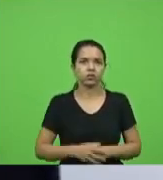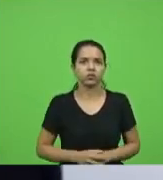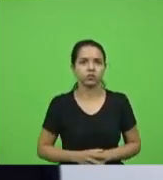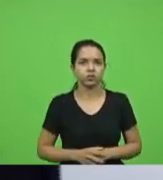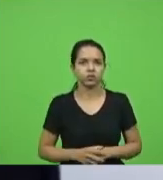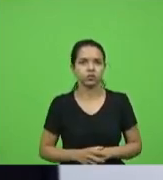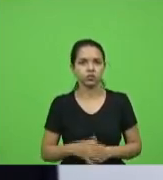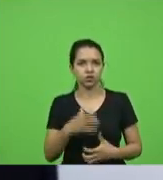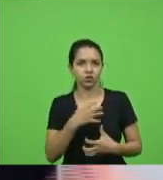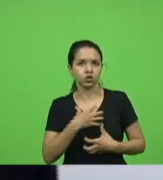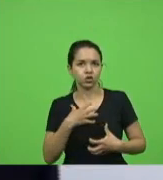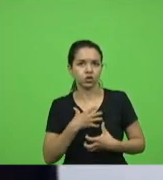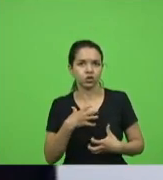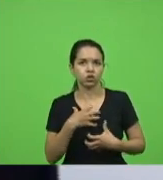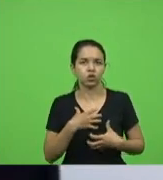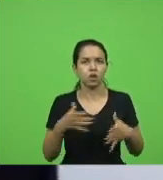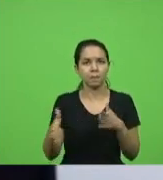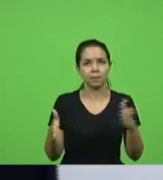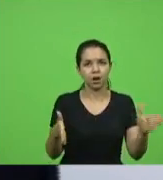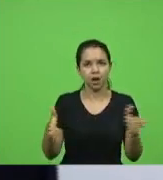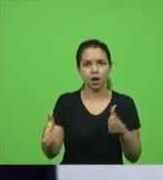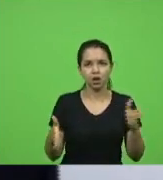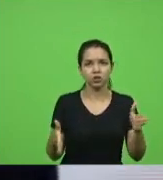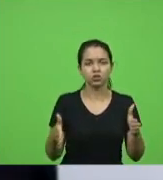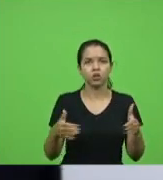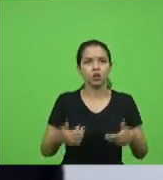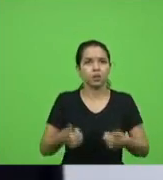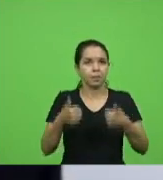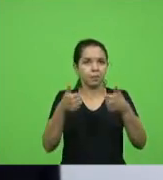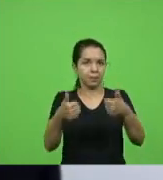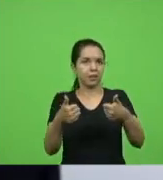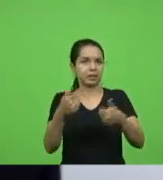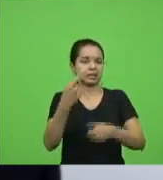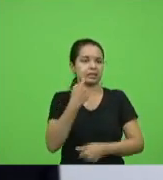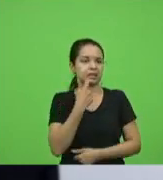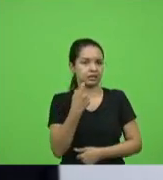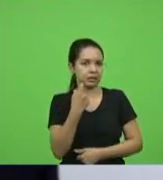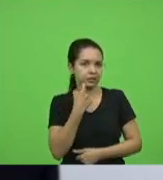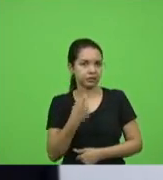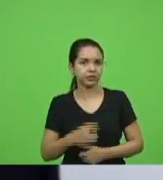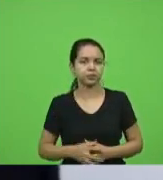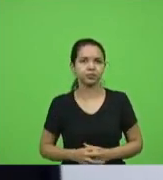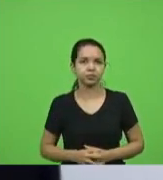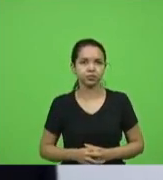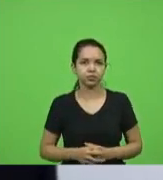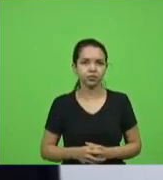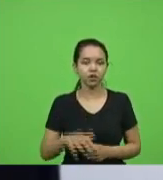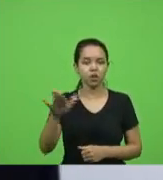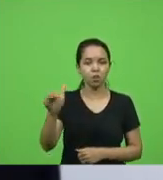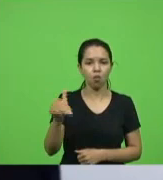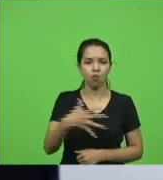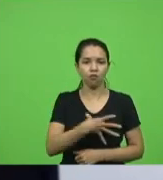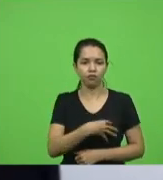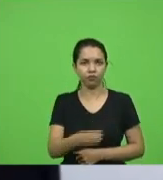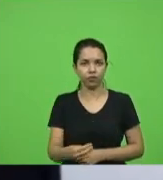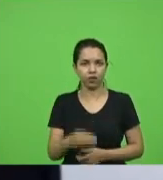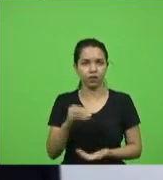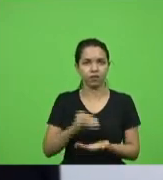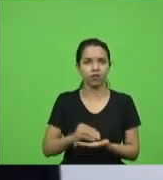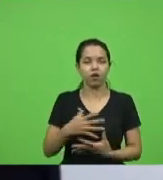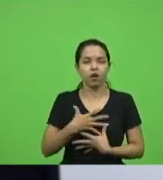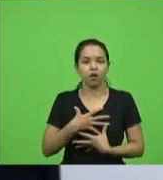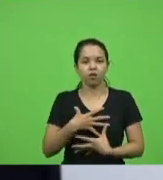sintomas passaram o prazo estava bem sexta-feira chamou o filho que estava faltando ar